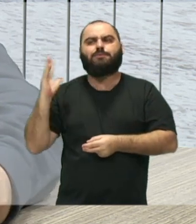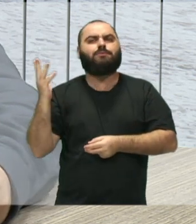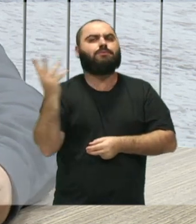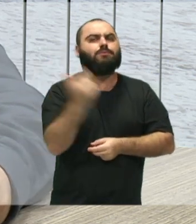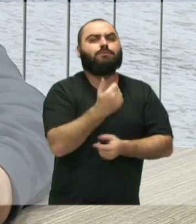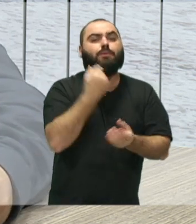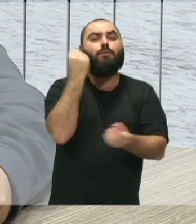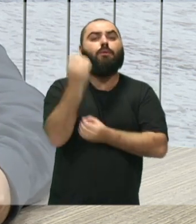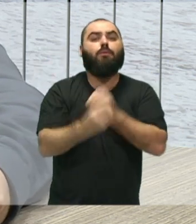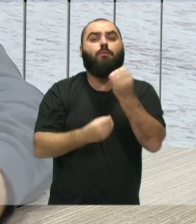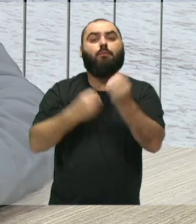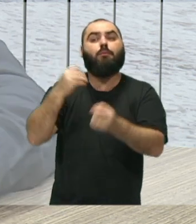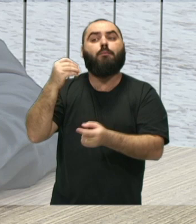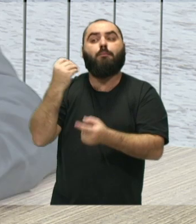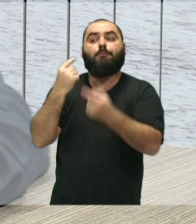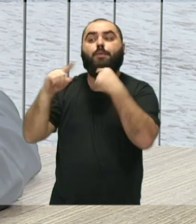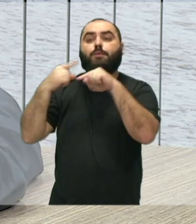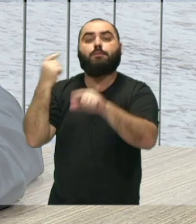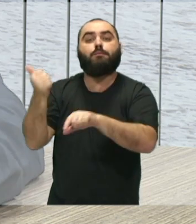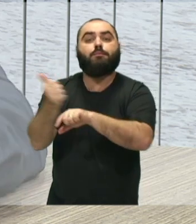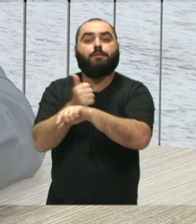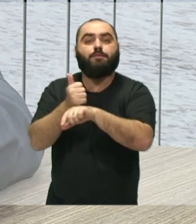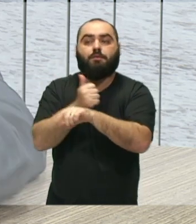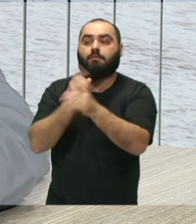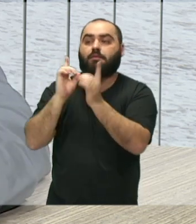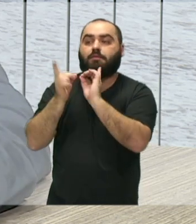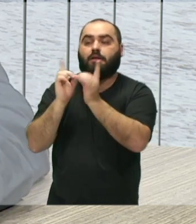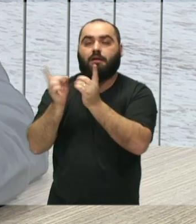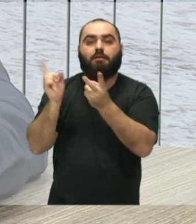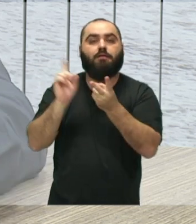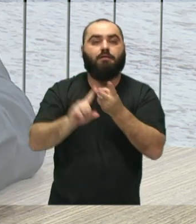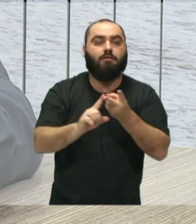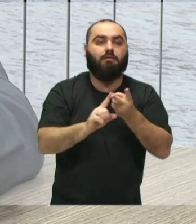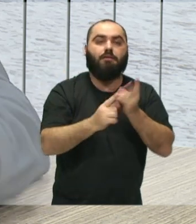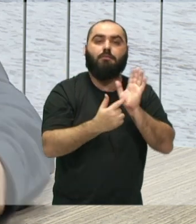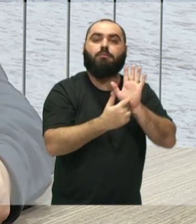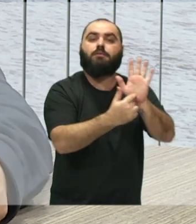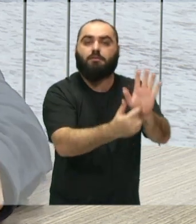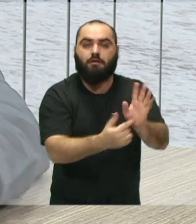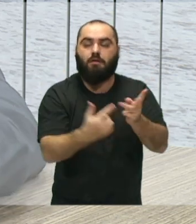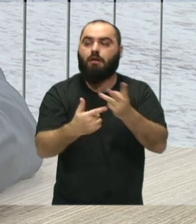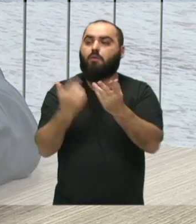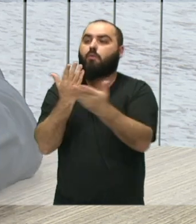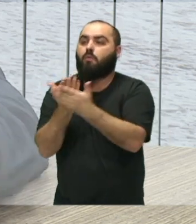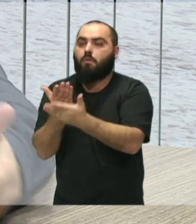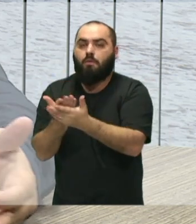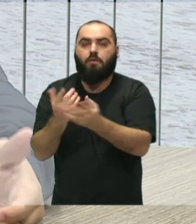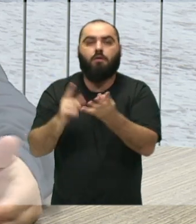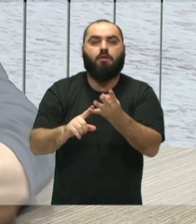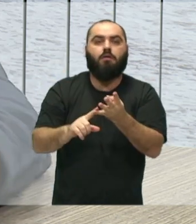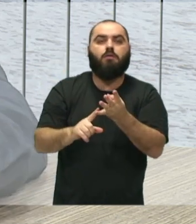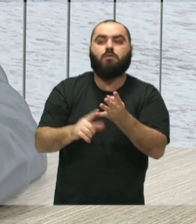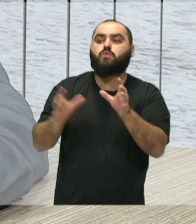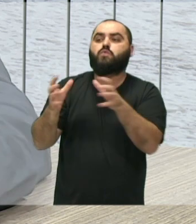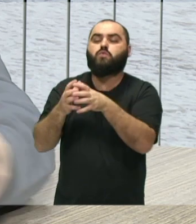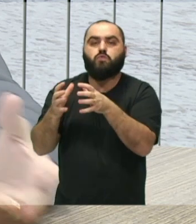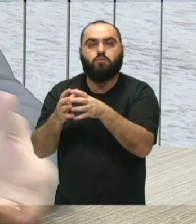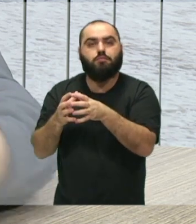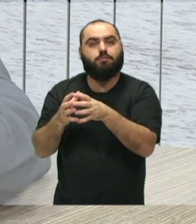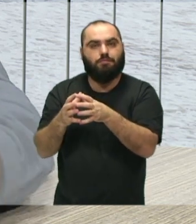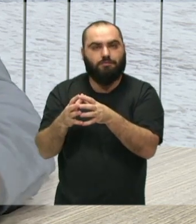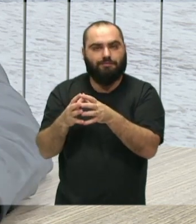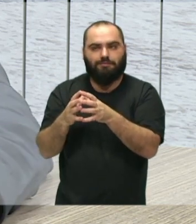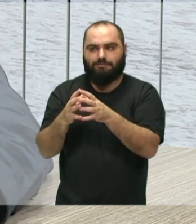ser um músico profissional, né, tanto na técnica, na performance, como estudar, como atuar em grupo, né, que é